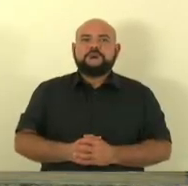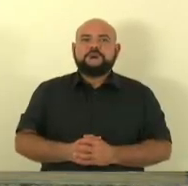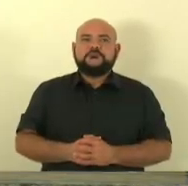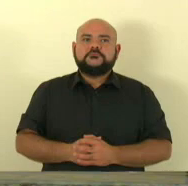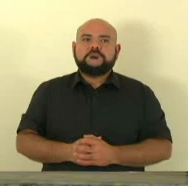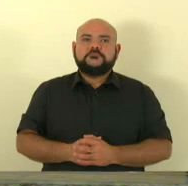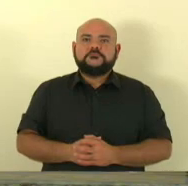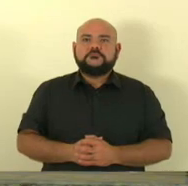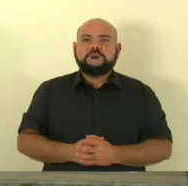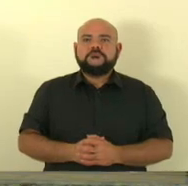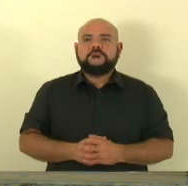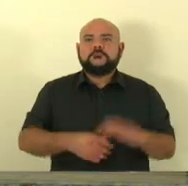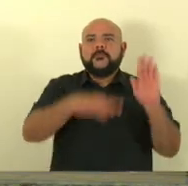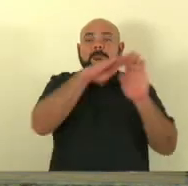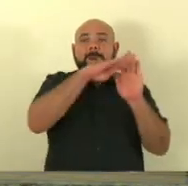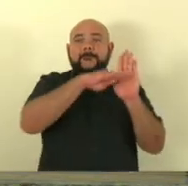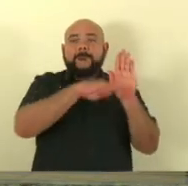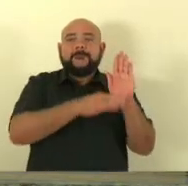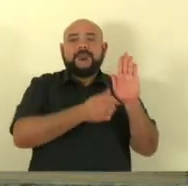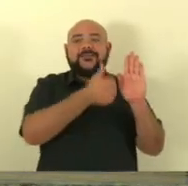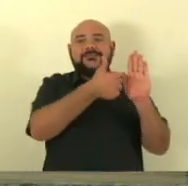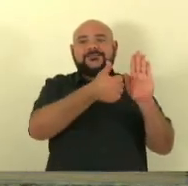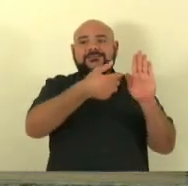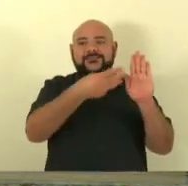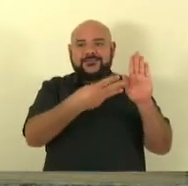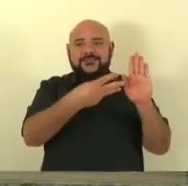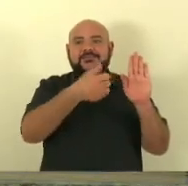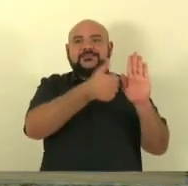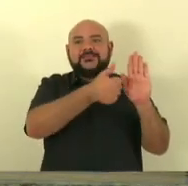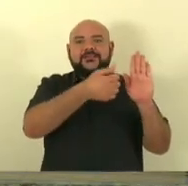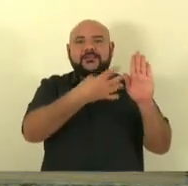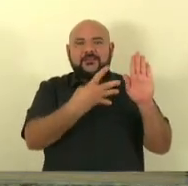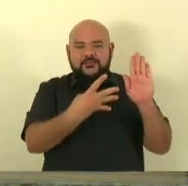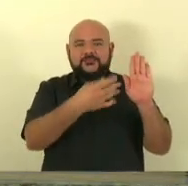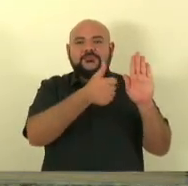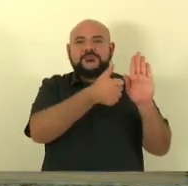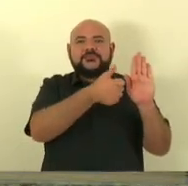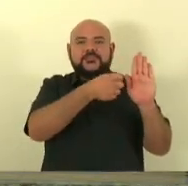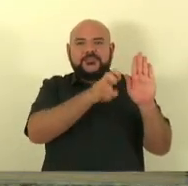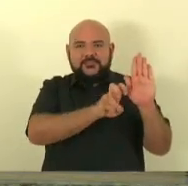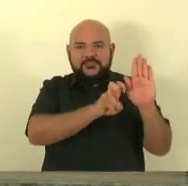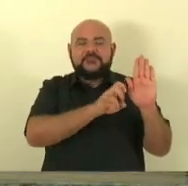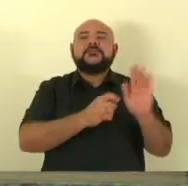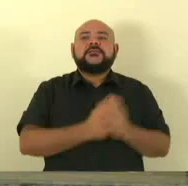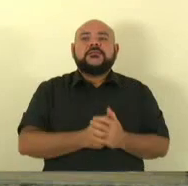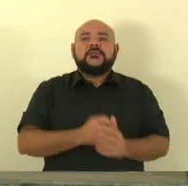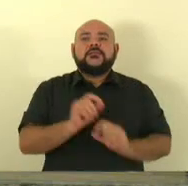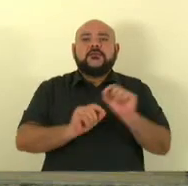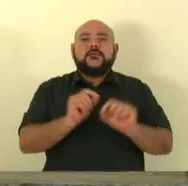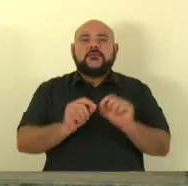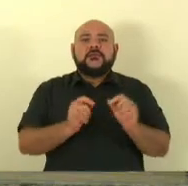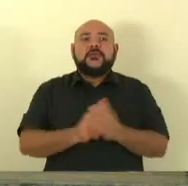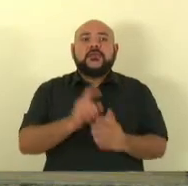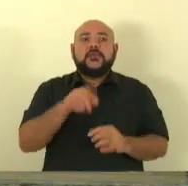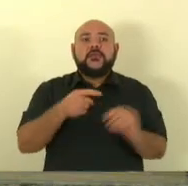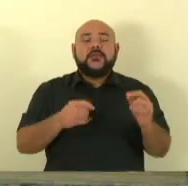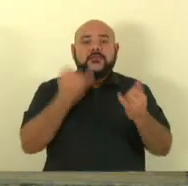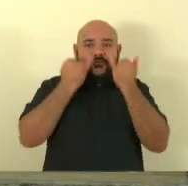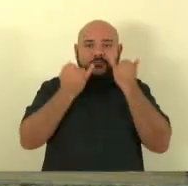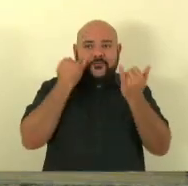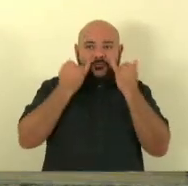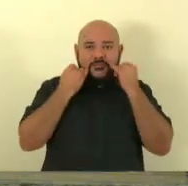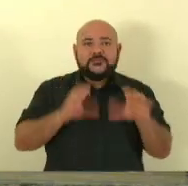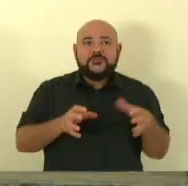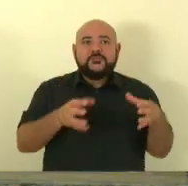Os itens 13, 14 e 15 são pareceres da Comissão de Justiça, aos